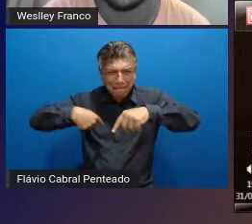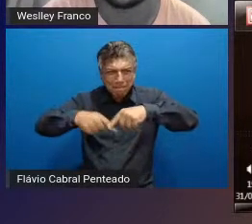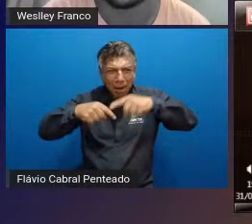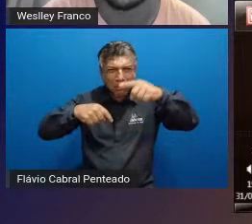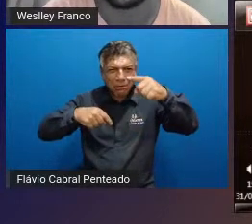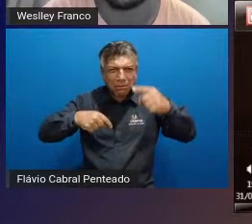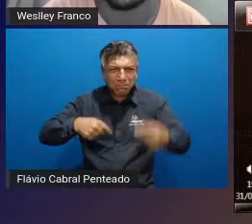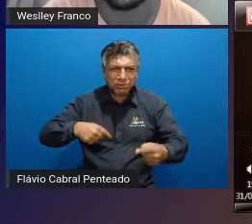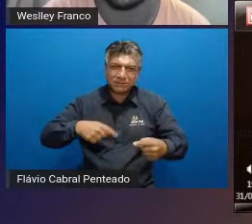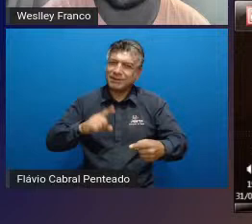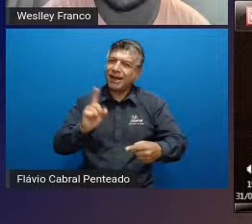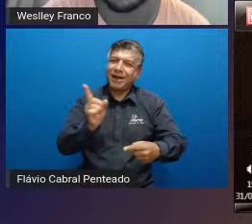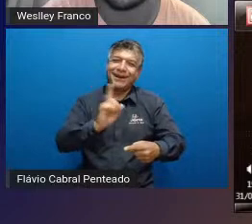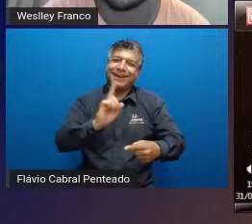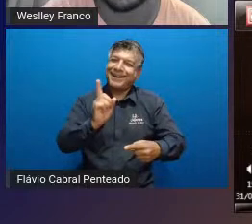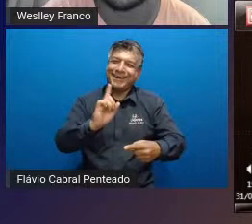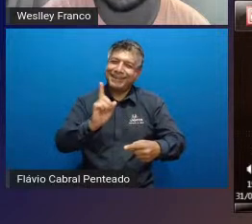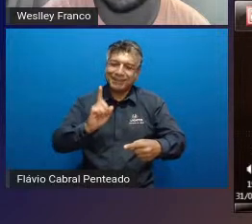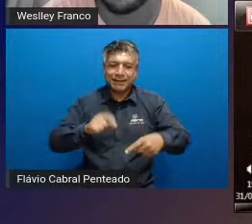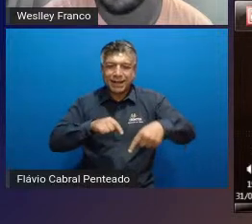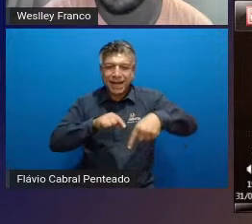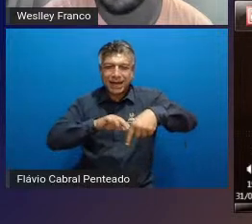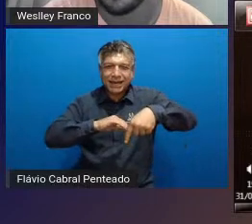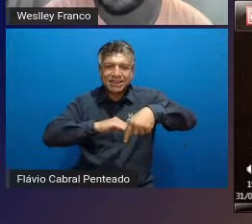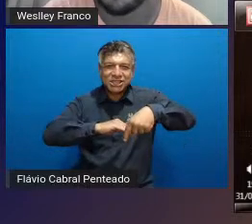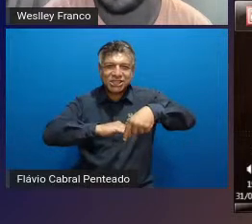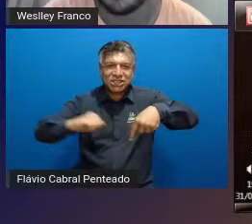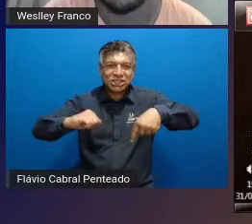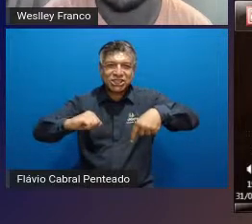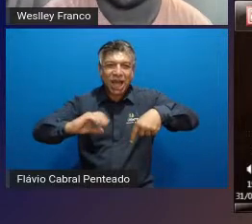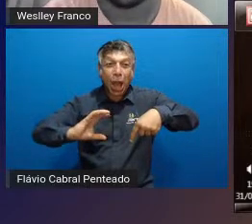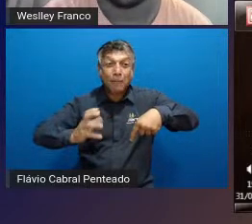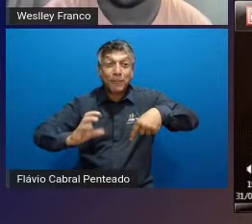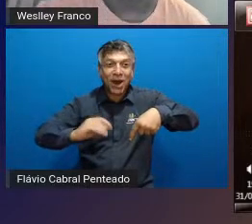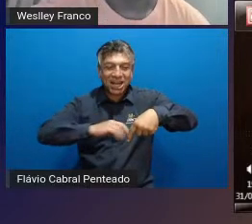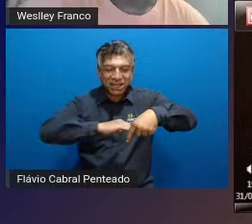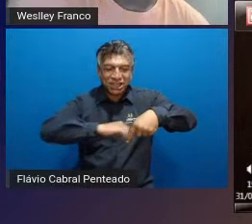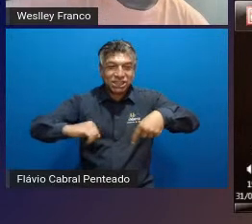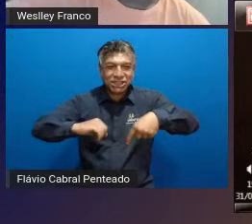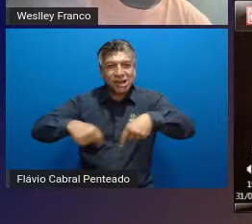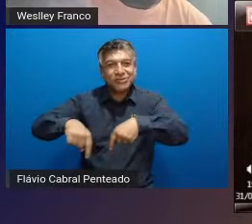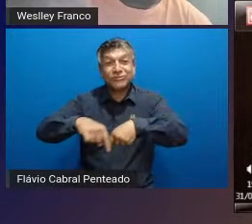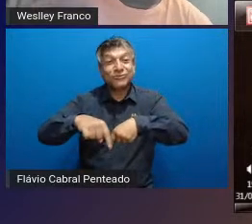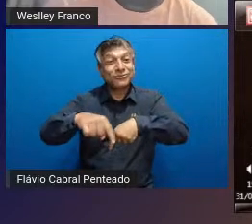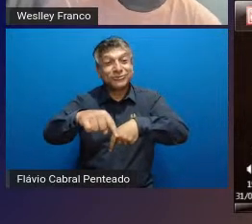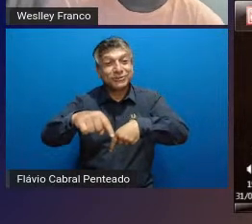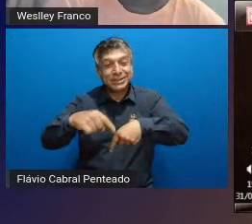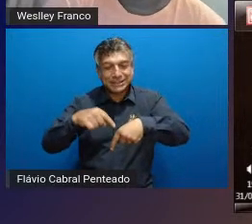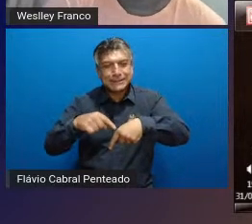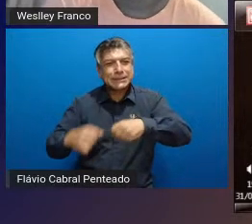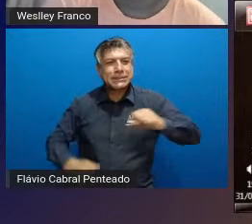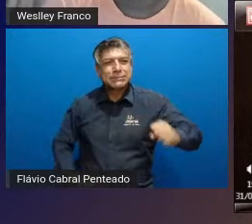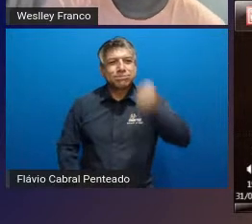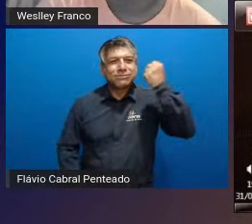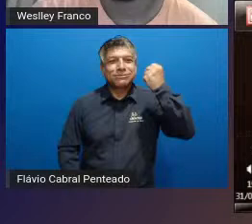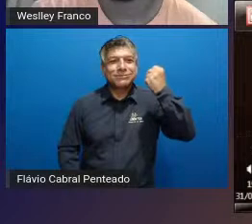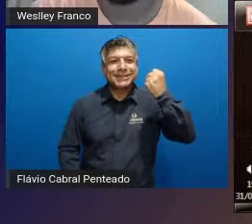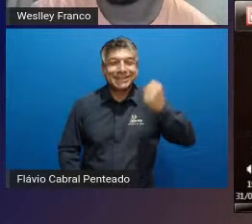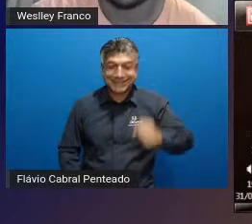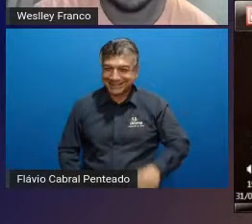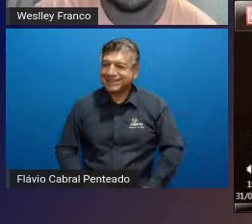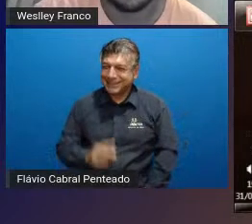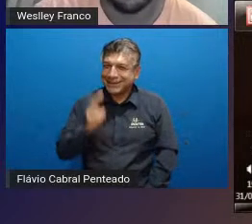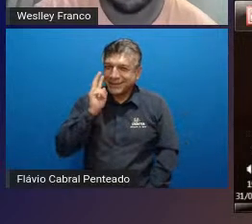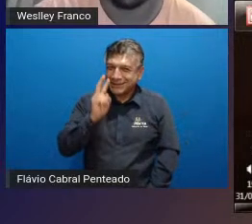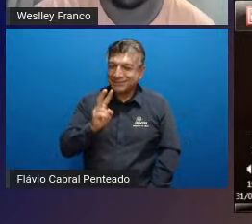juntas as duas qualidades representam a perfeição e de fato ali quando nós paramos para